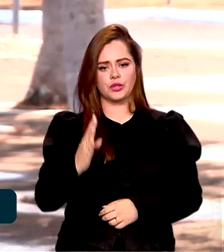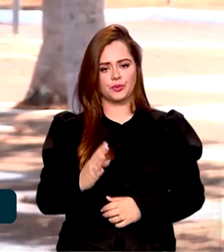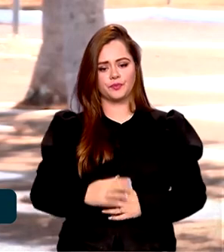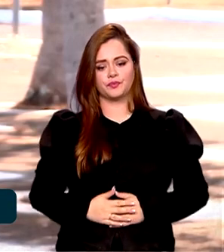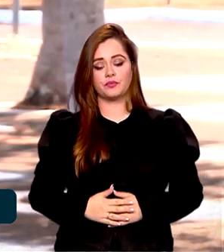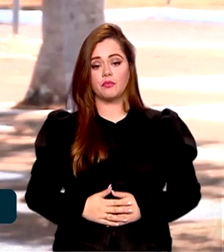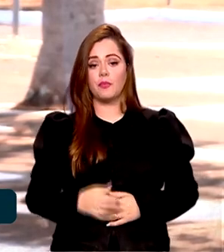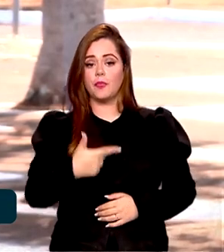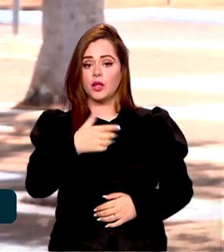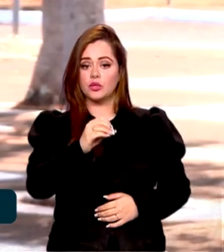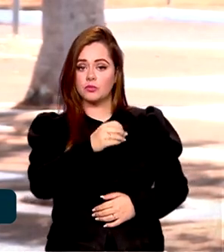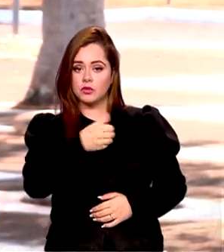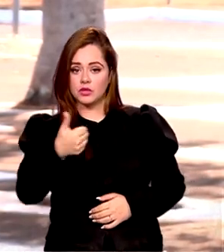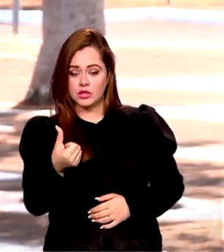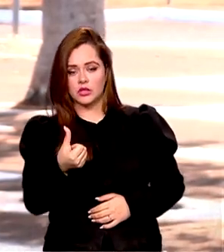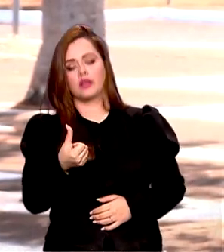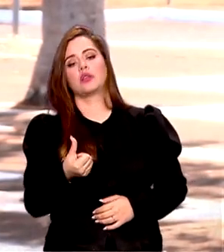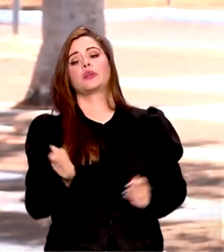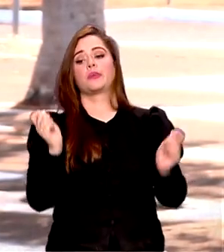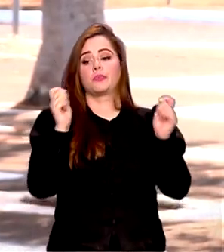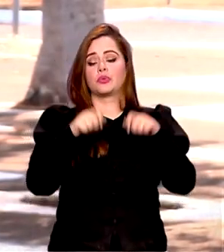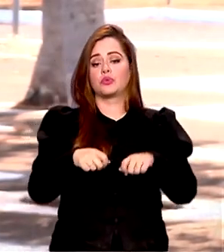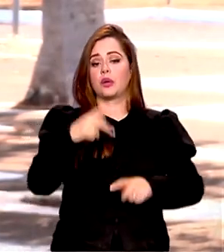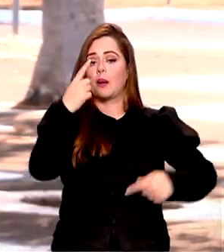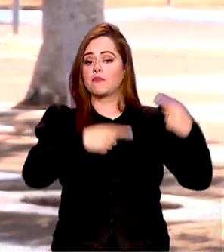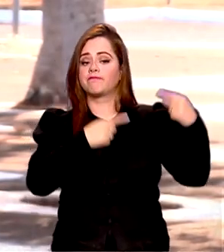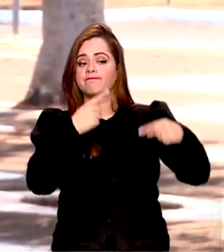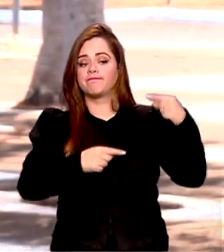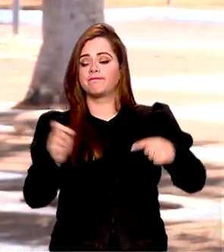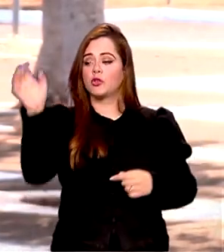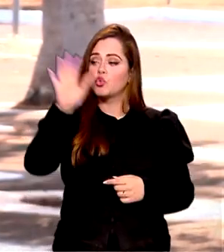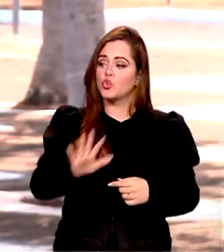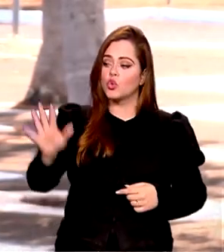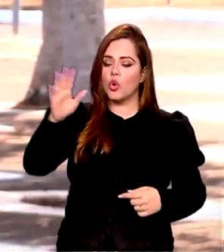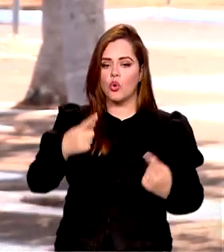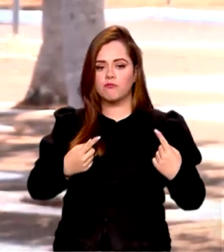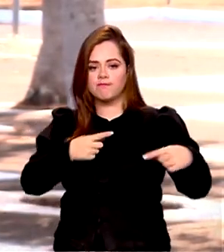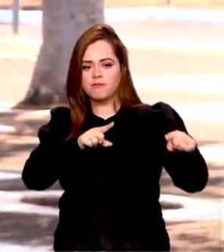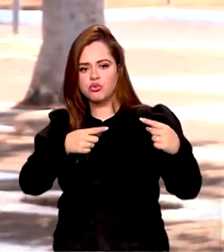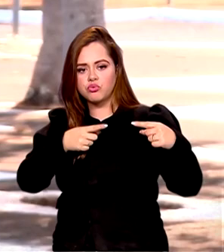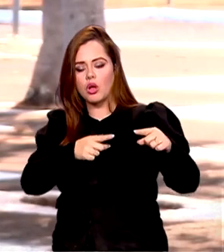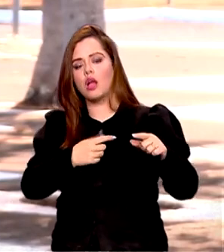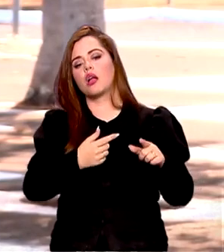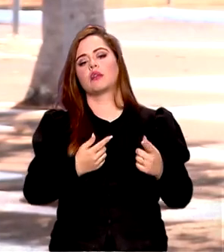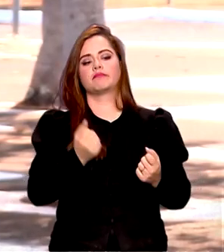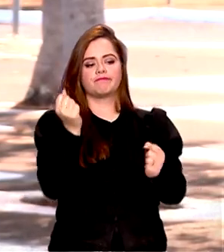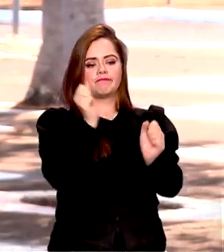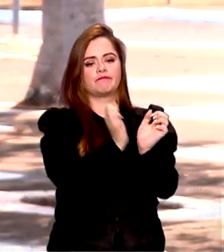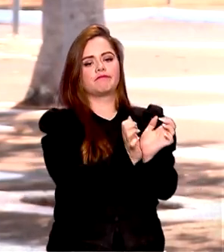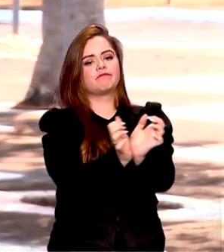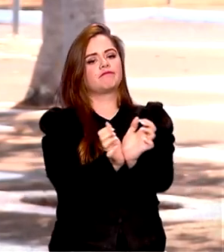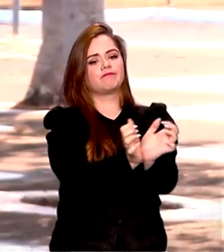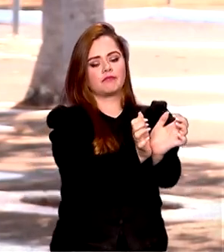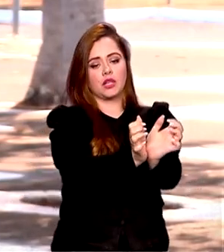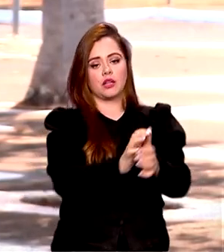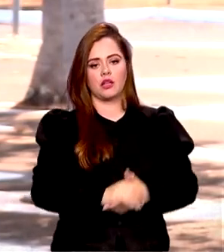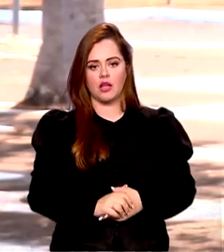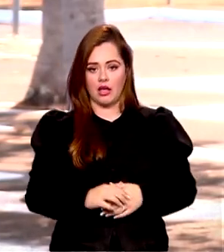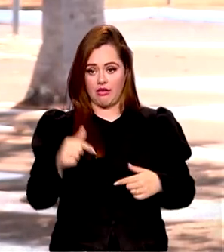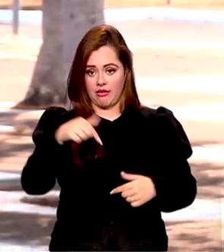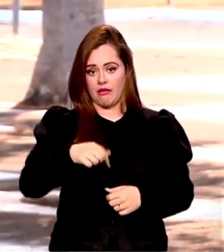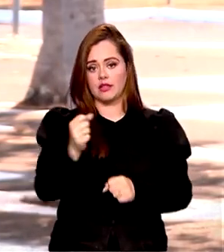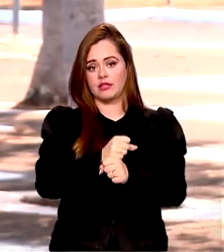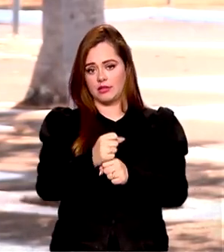2006, o Brasil possui a política nacional de enfrentamento ao tráfico de pessoas. E neste ano, ao lado de outros